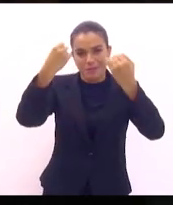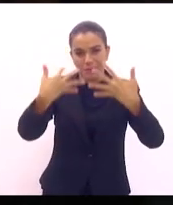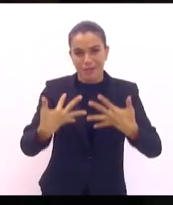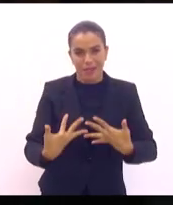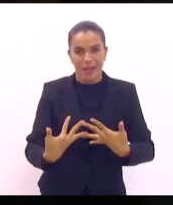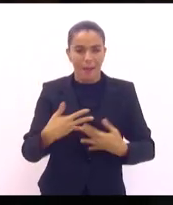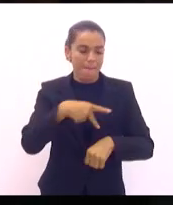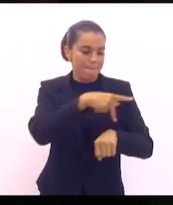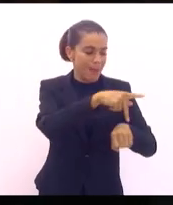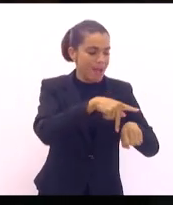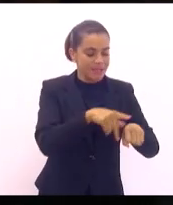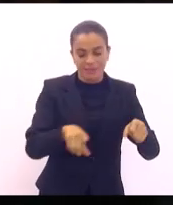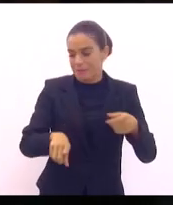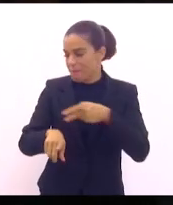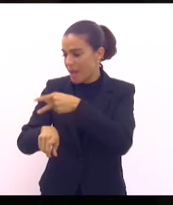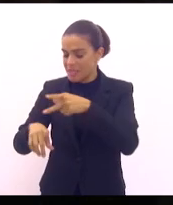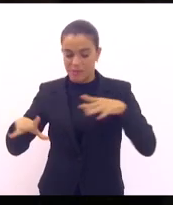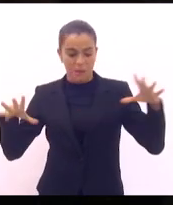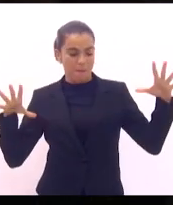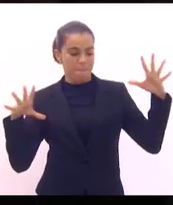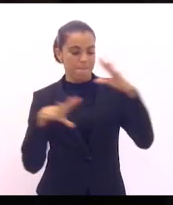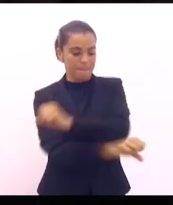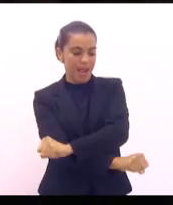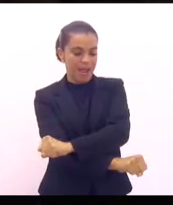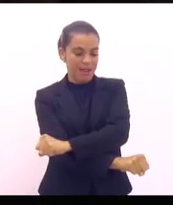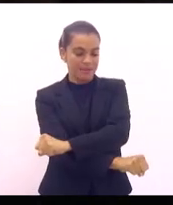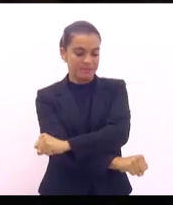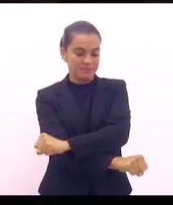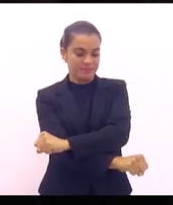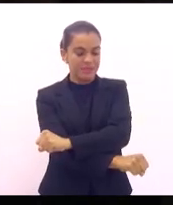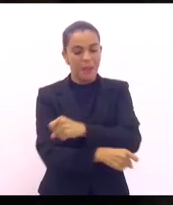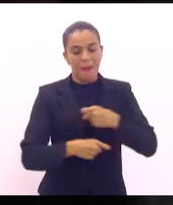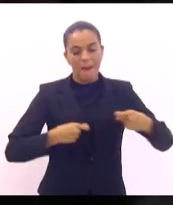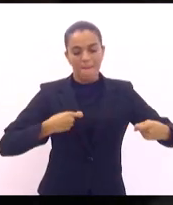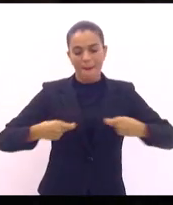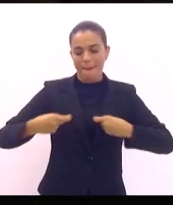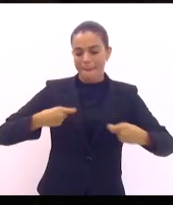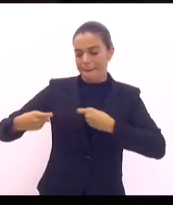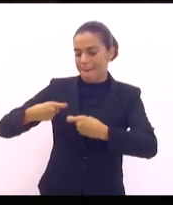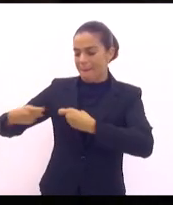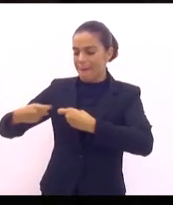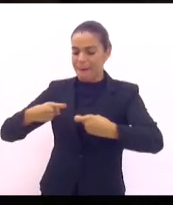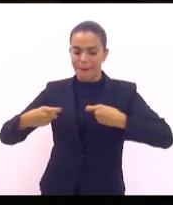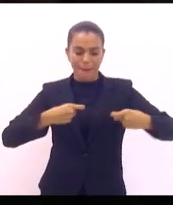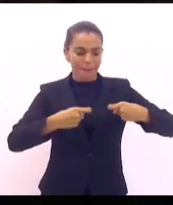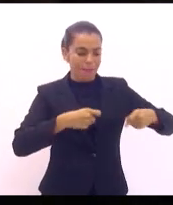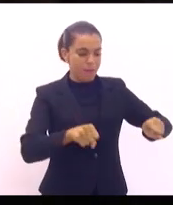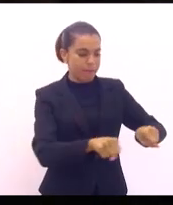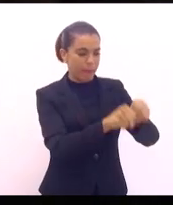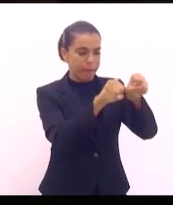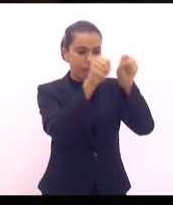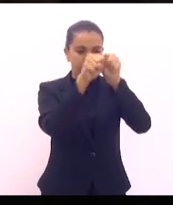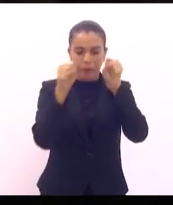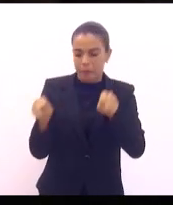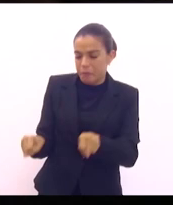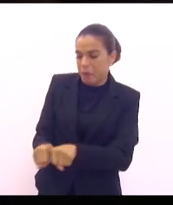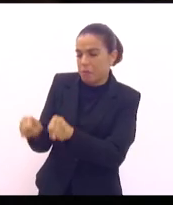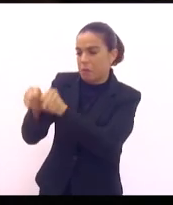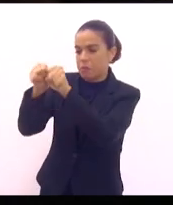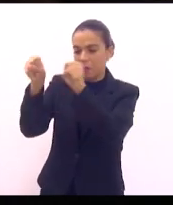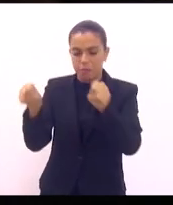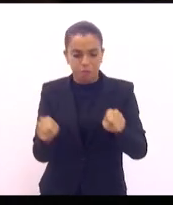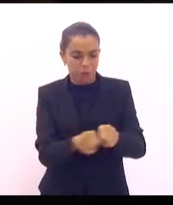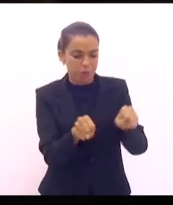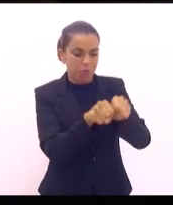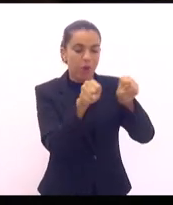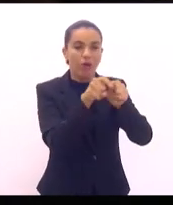de um país pelo outro, destruindo o patrimônio daquele país invadido e